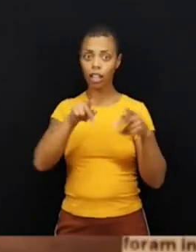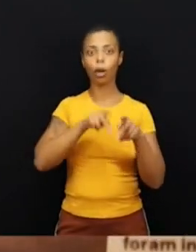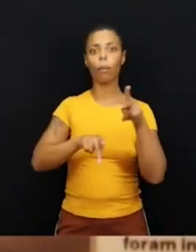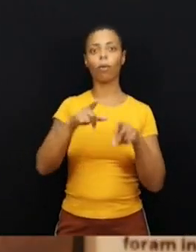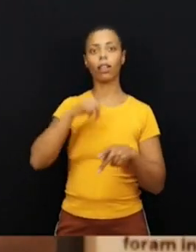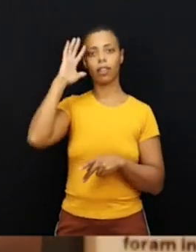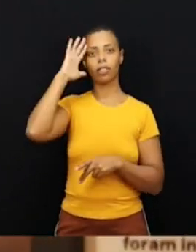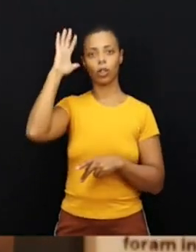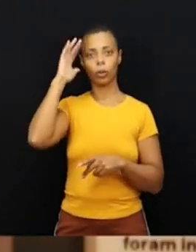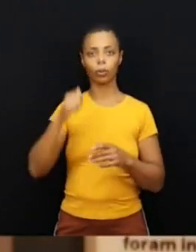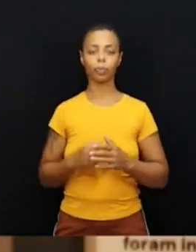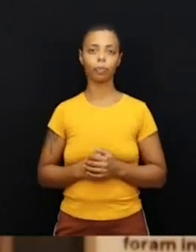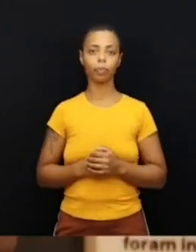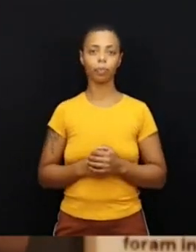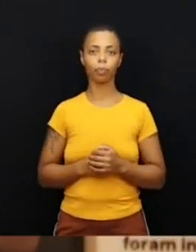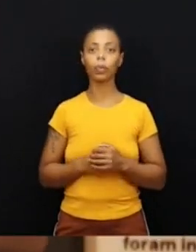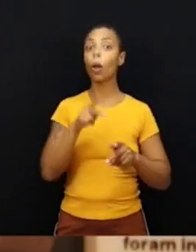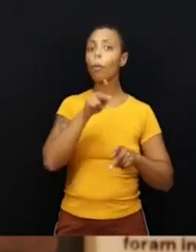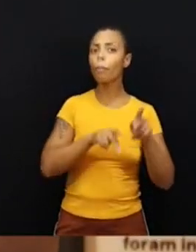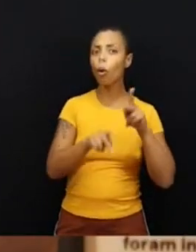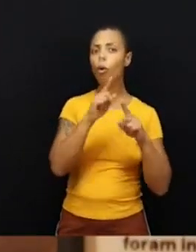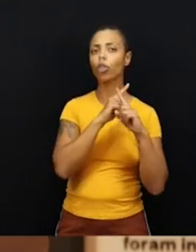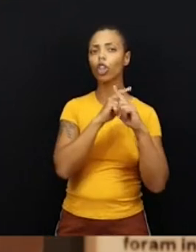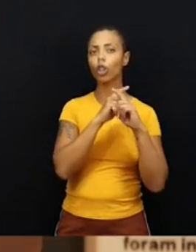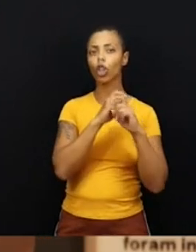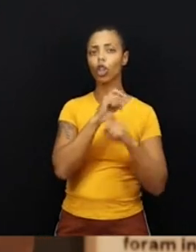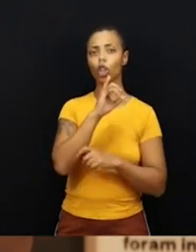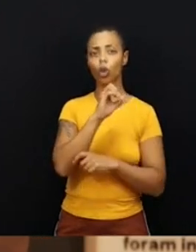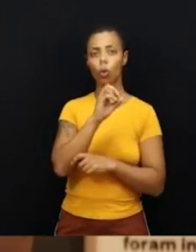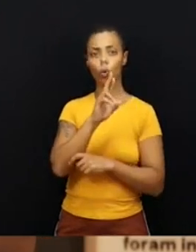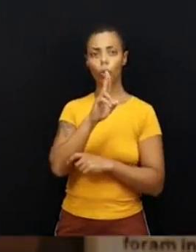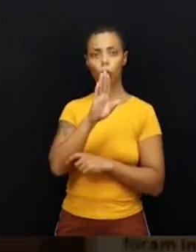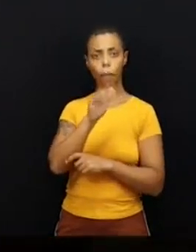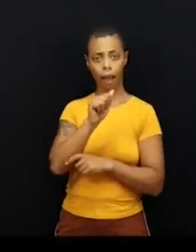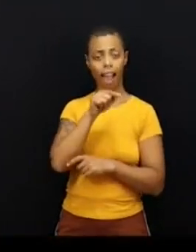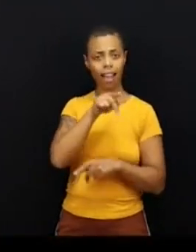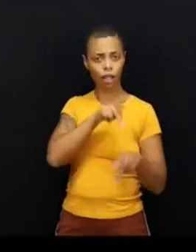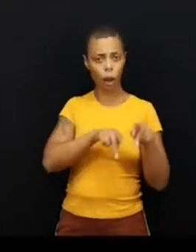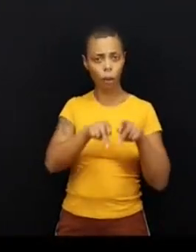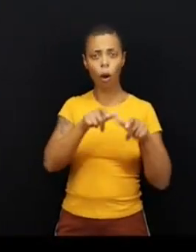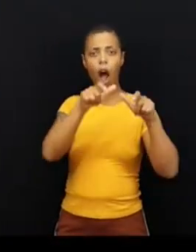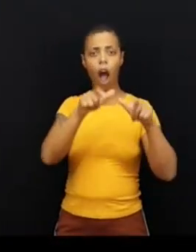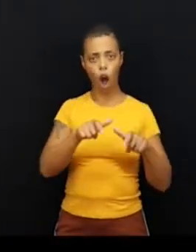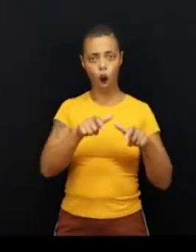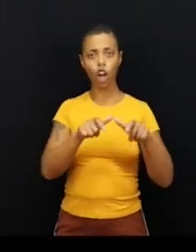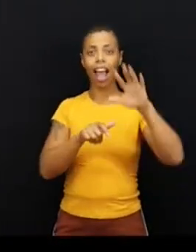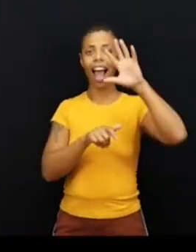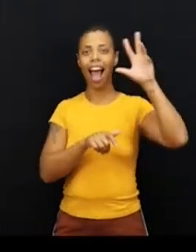ele é um povo oriundo da região da África Ocidental,